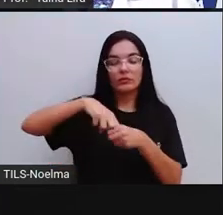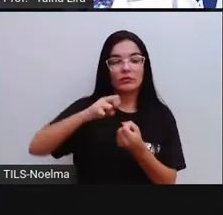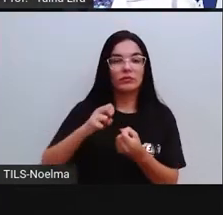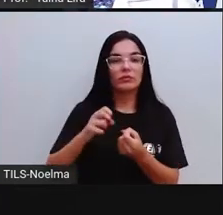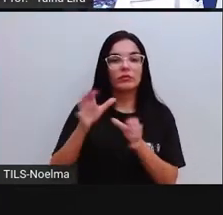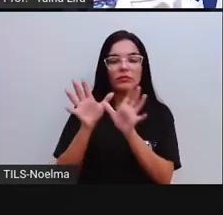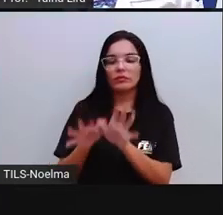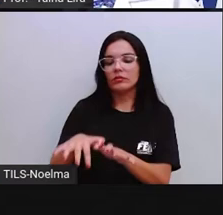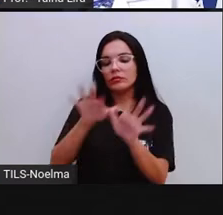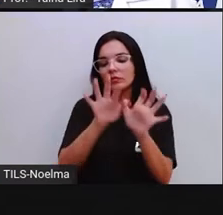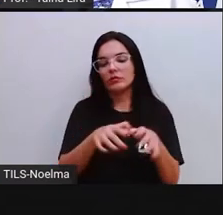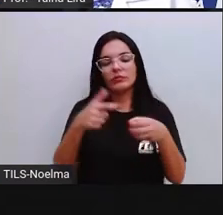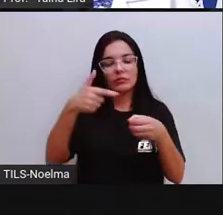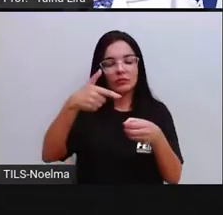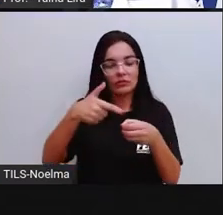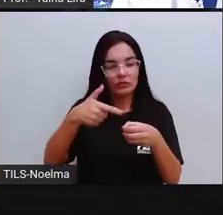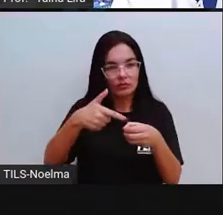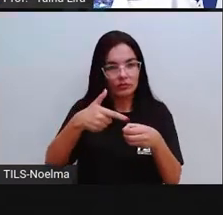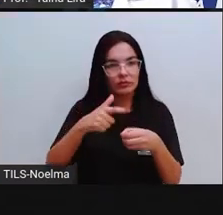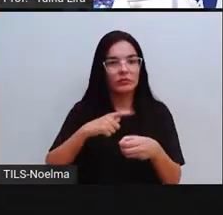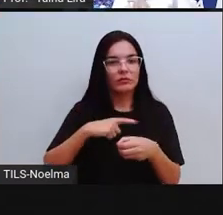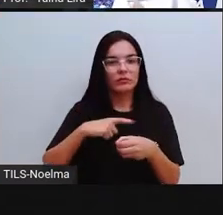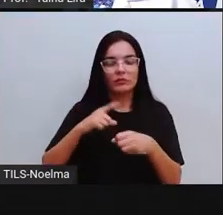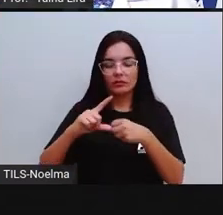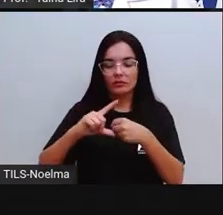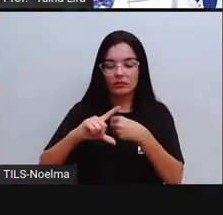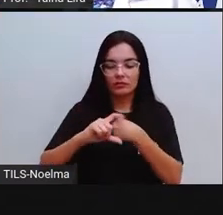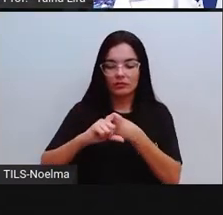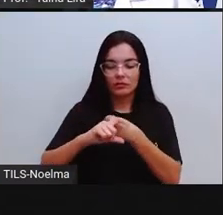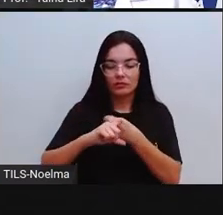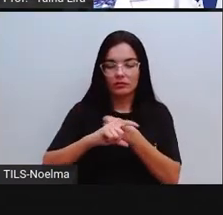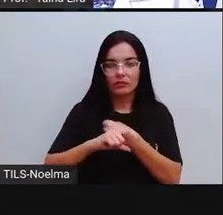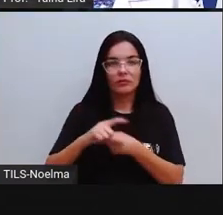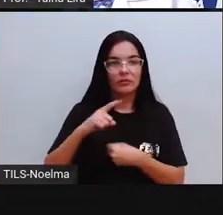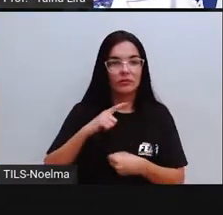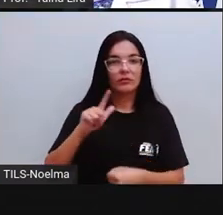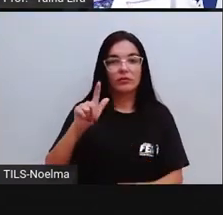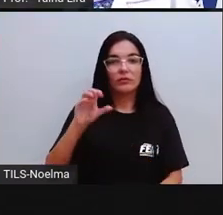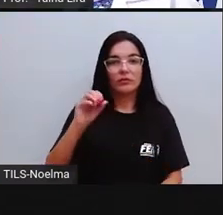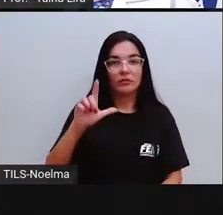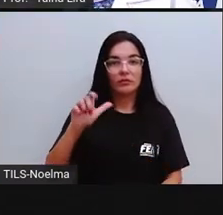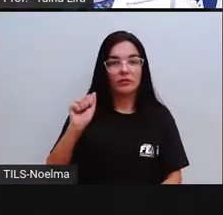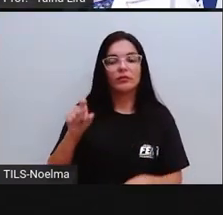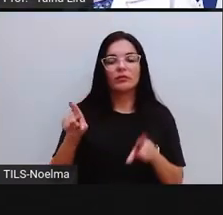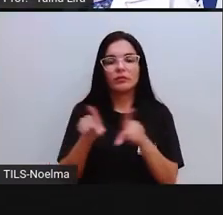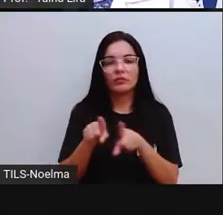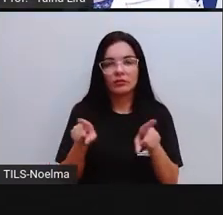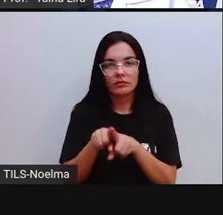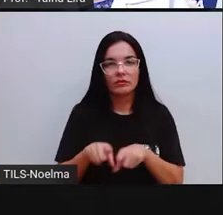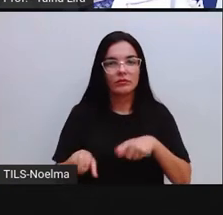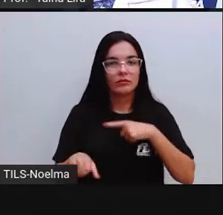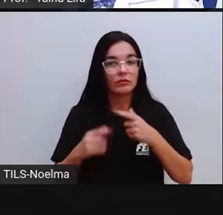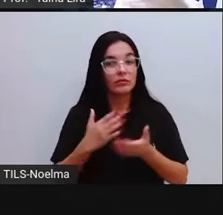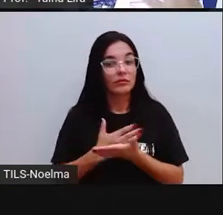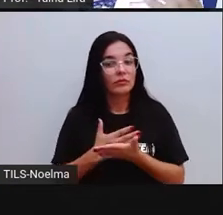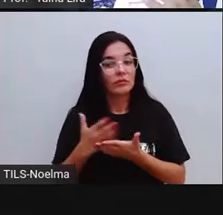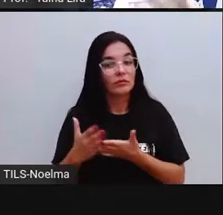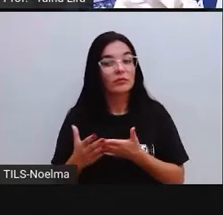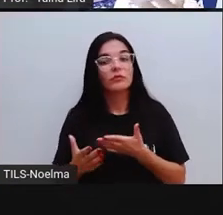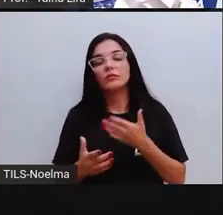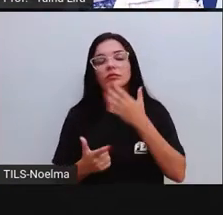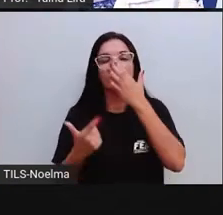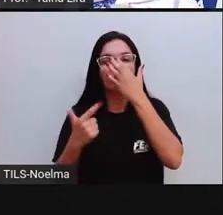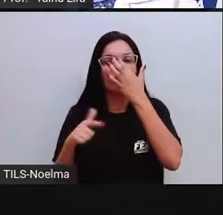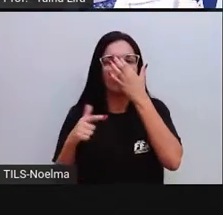como GAYVOTA, GASOLINA, GOIÁBA, GOLA. Então, todas essas palavras que a PRO trouxe aqui, elas